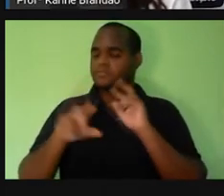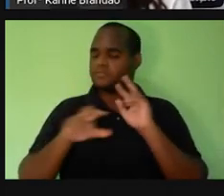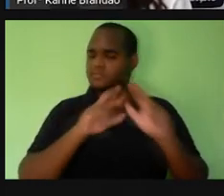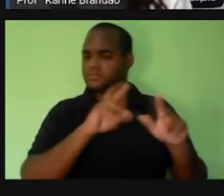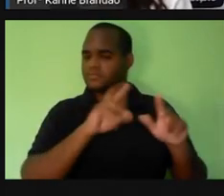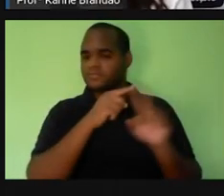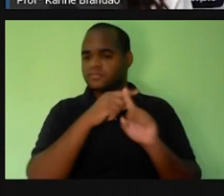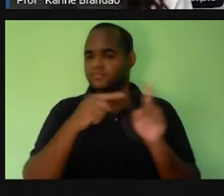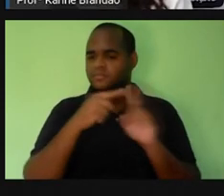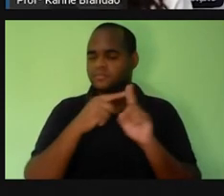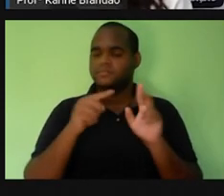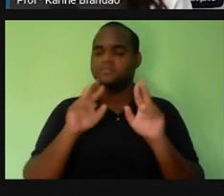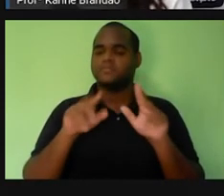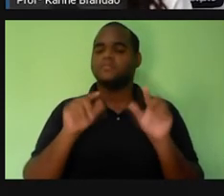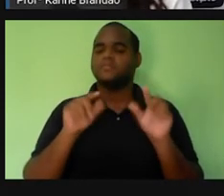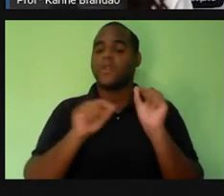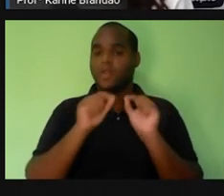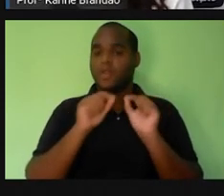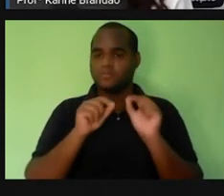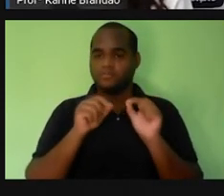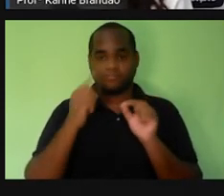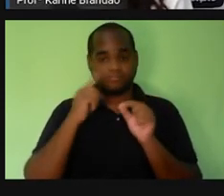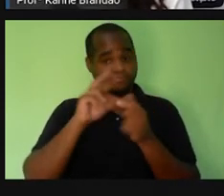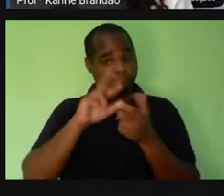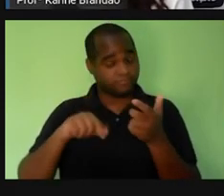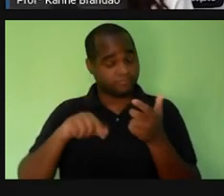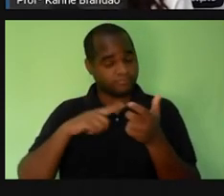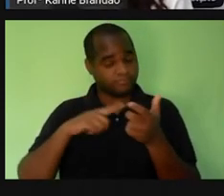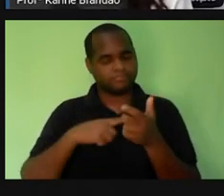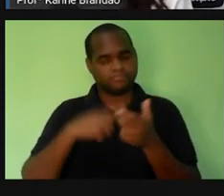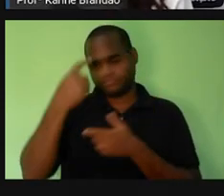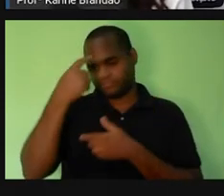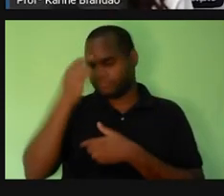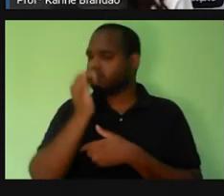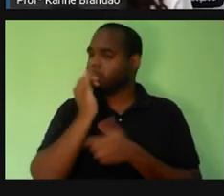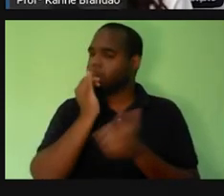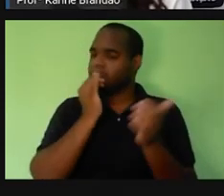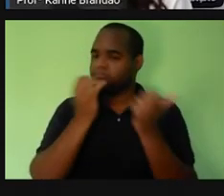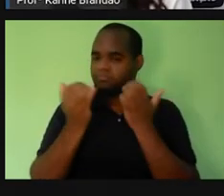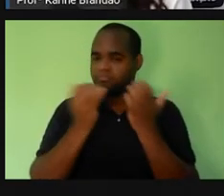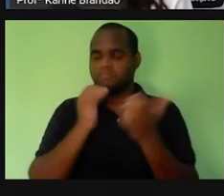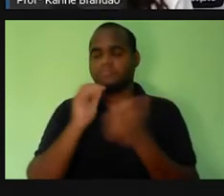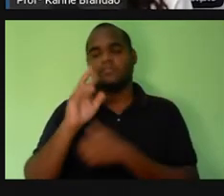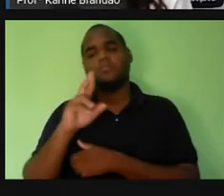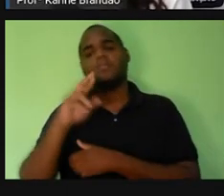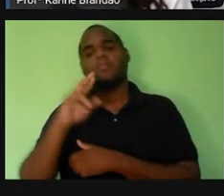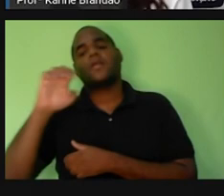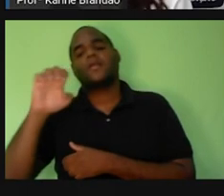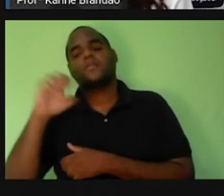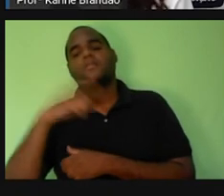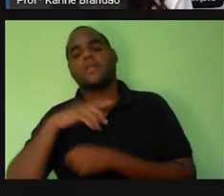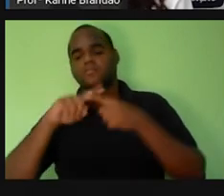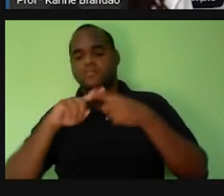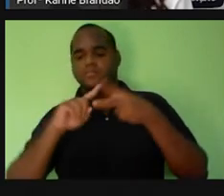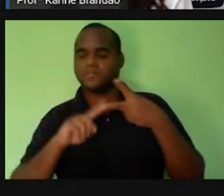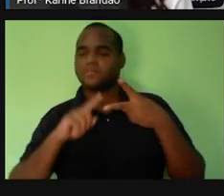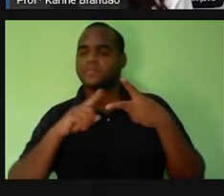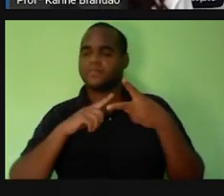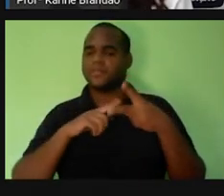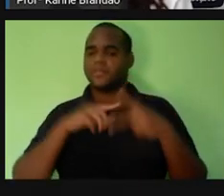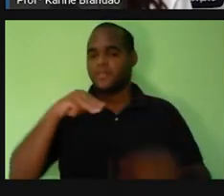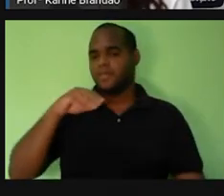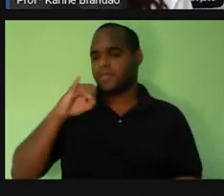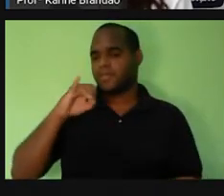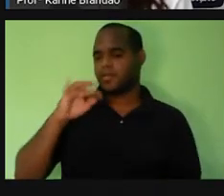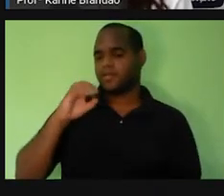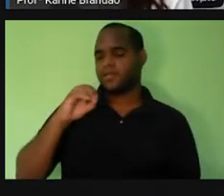exemplo, núcleo, as duas têm. Por exemplo, retículo endoplasmático, as duas têm, né? Mitocôndrias,